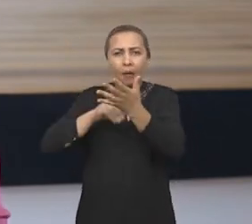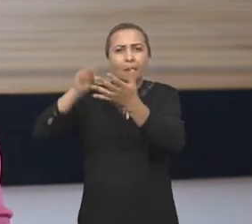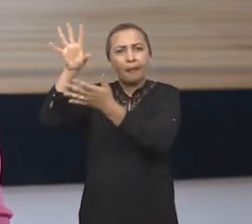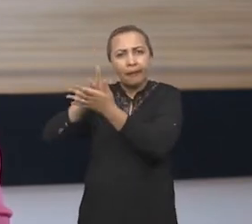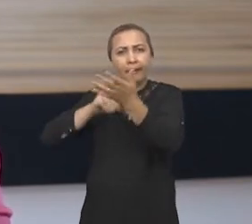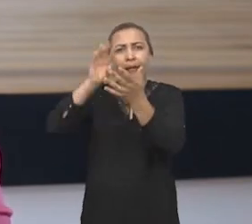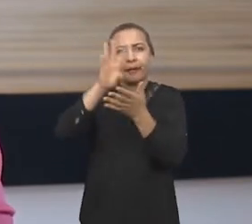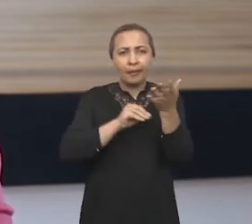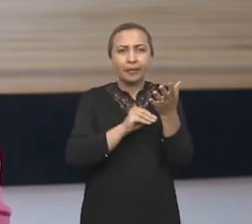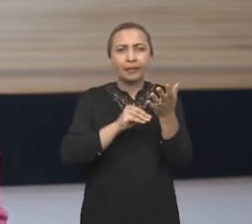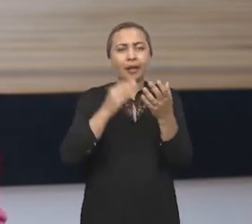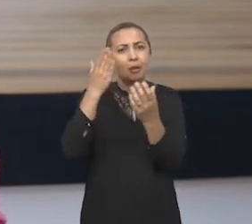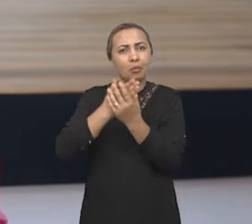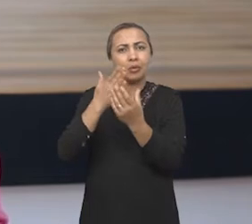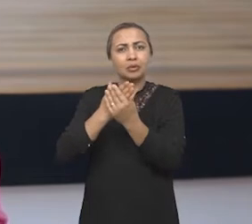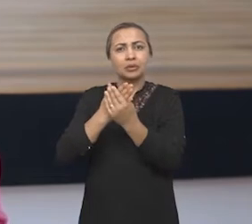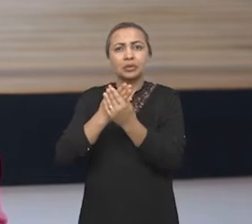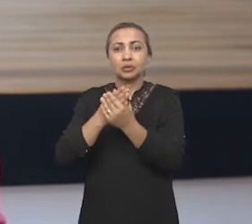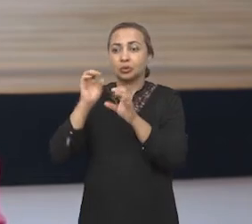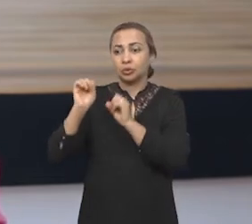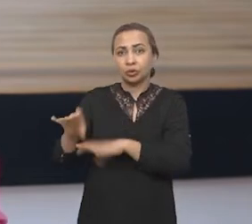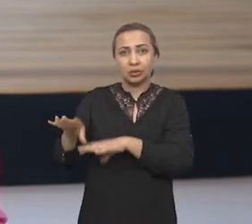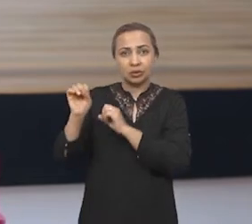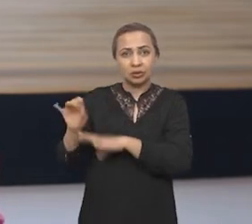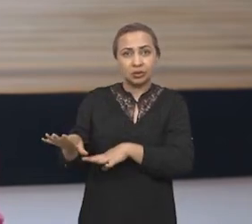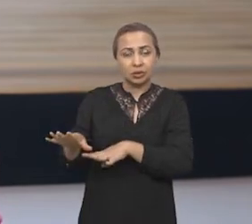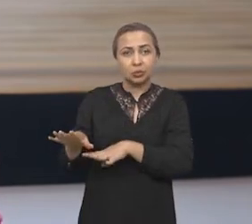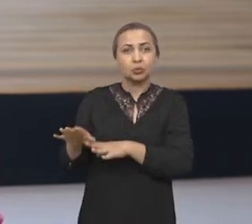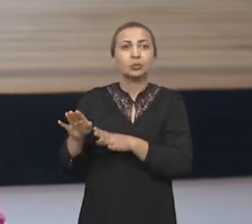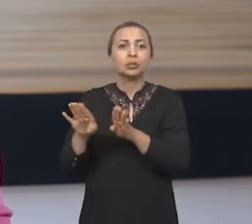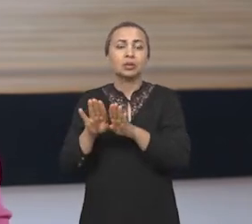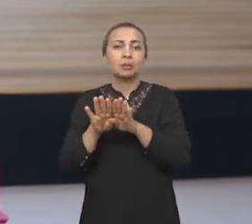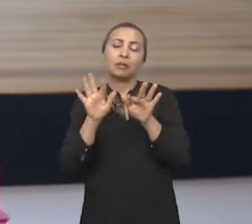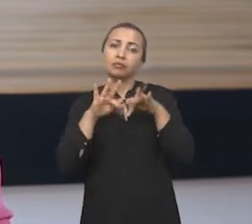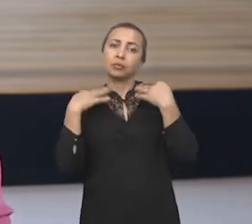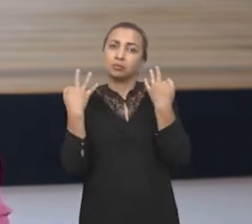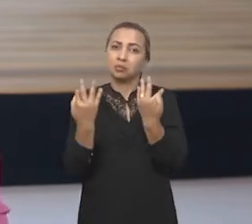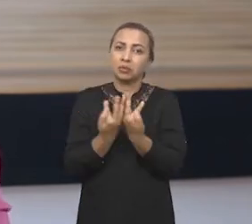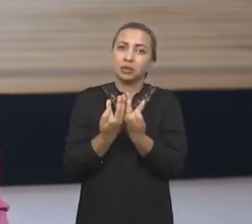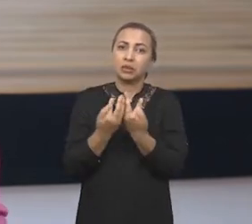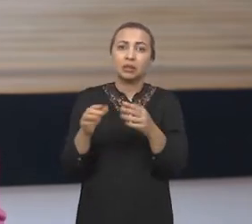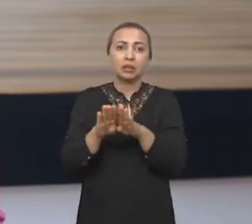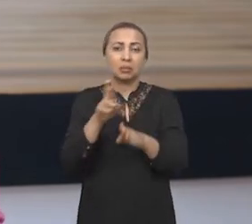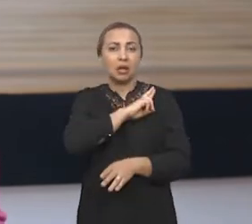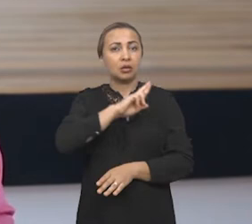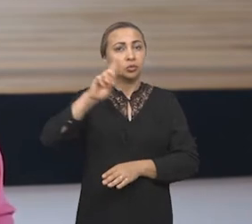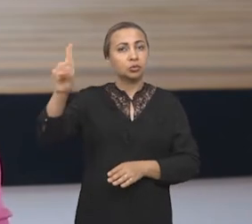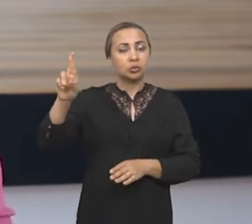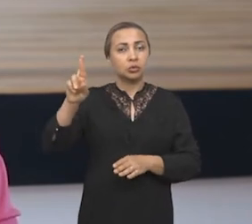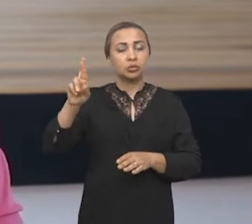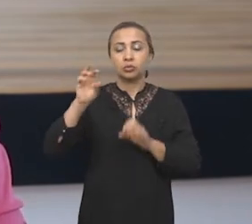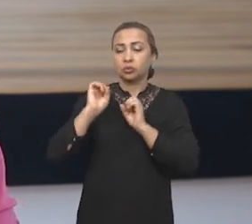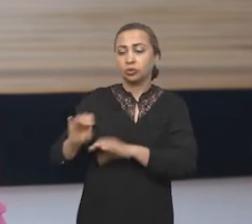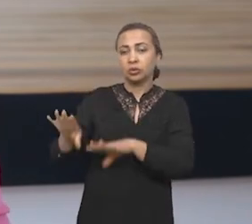mantida principalmente por processos de educação, por processos familiares, por processos religiosos, de